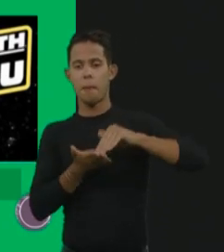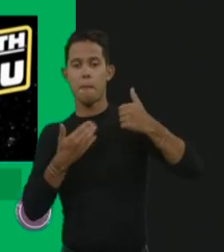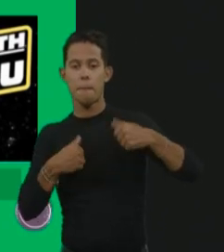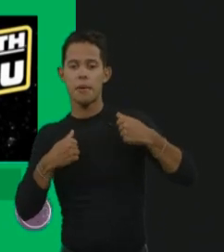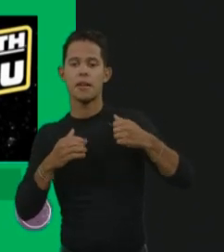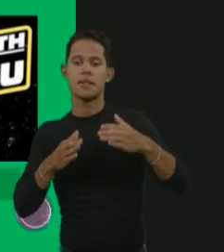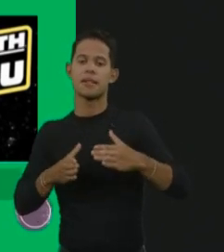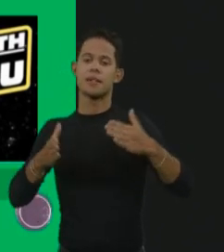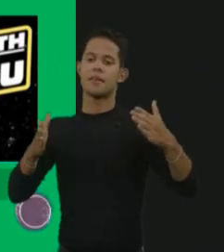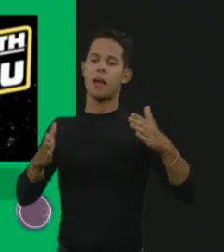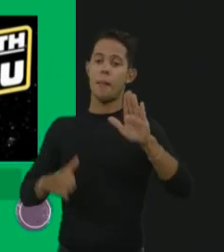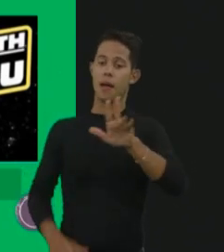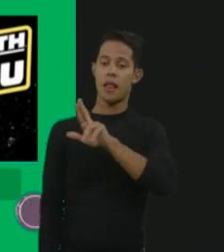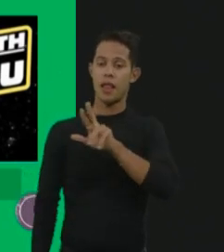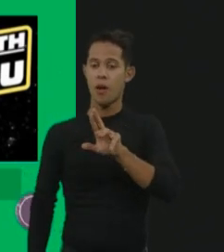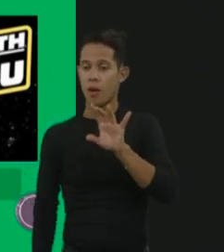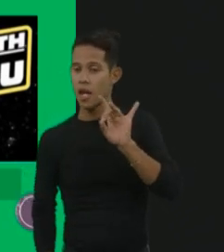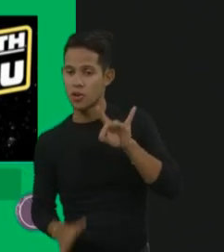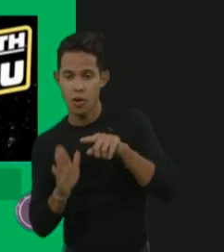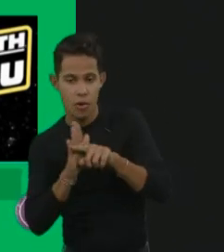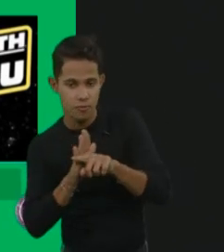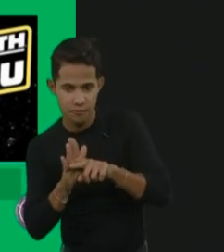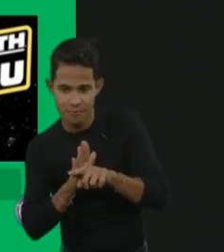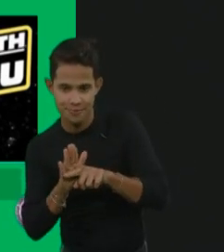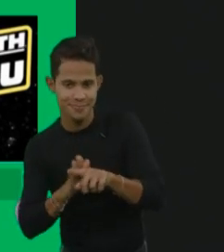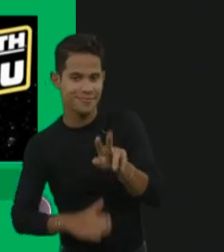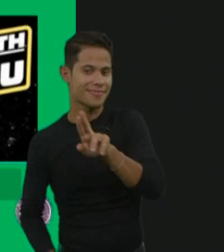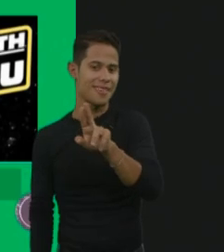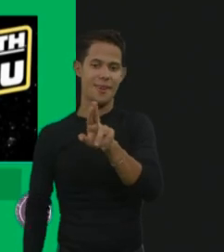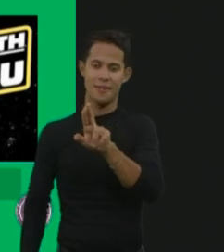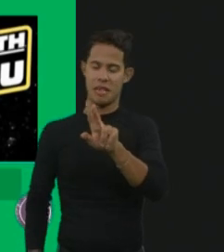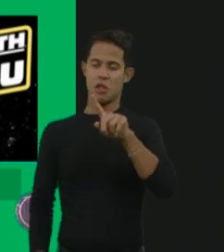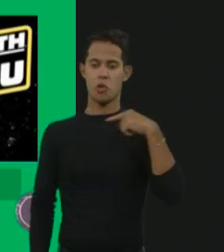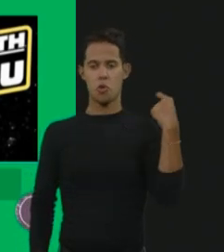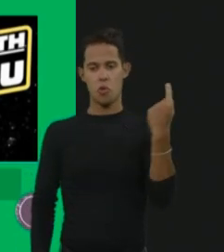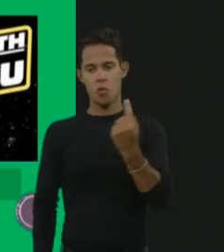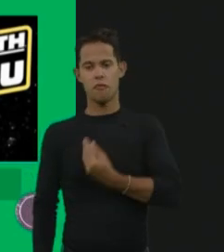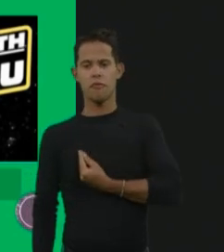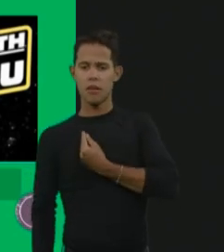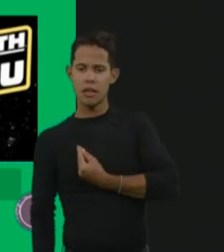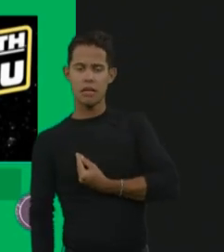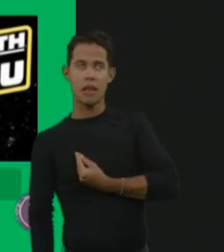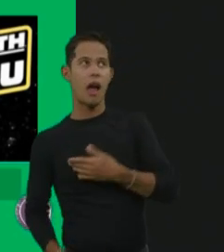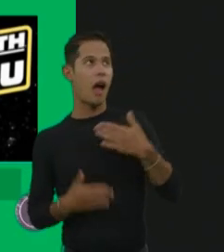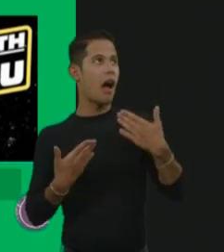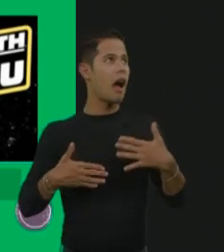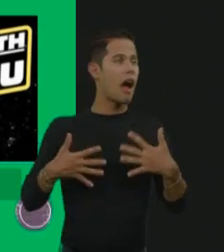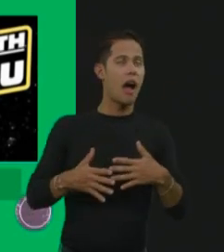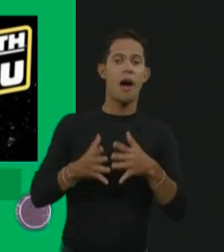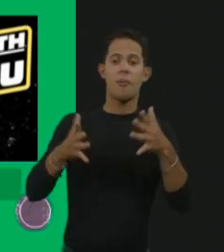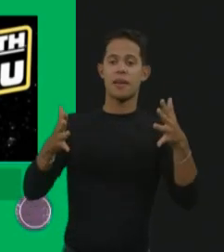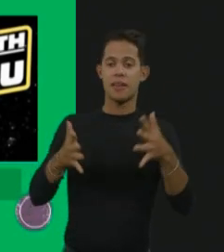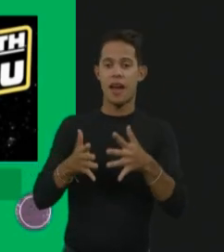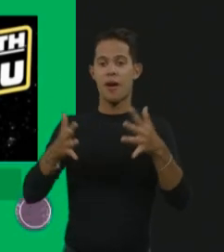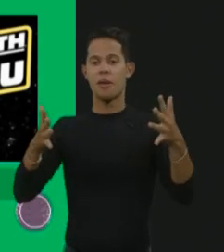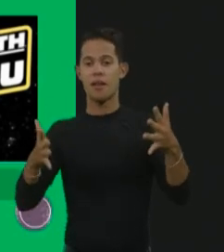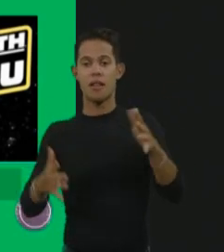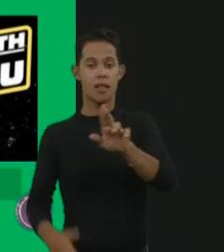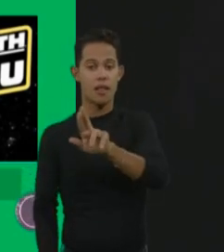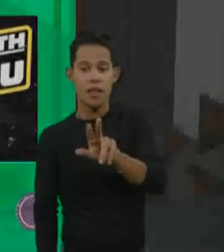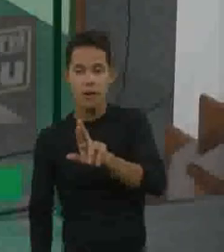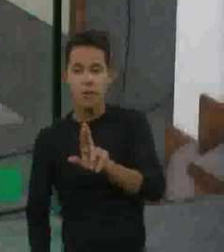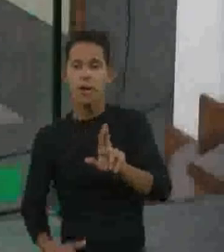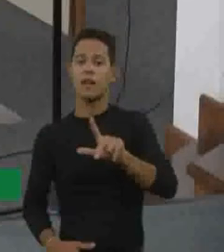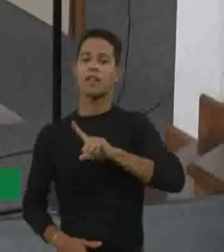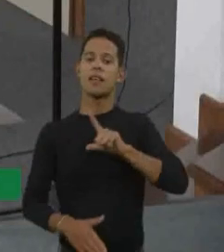que isso não é só um exame, né? A gente fica aqui, né? Ali, meu Deus, vamos ampliar, vamos ampliar. É todo um processo. Essa criança tem que